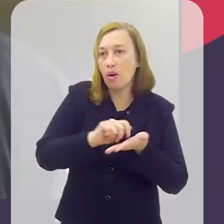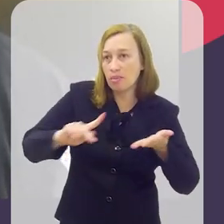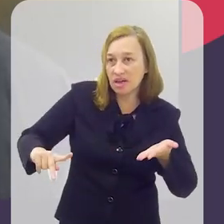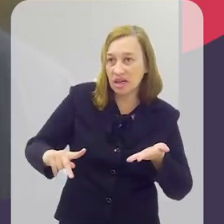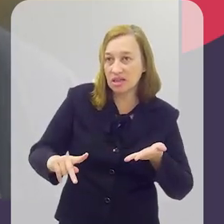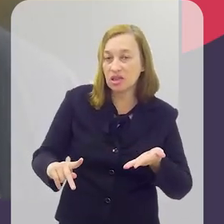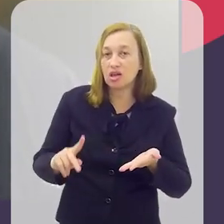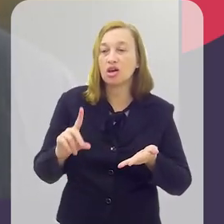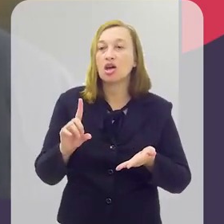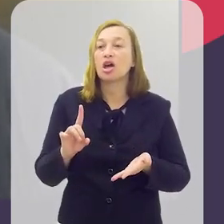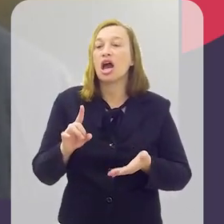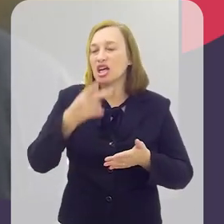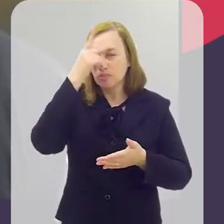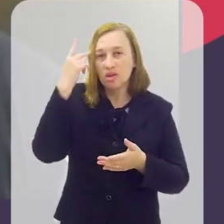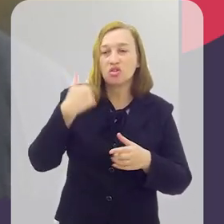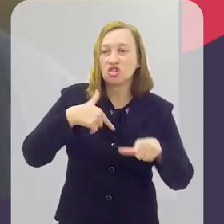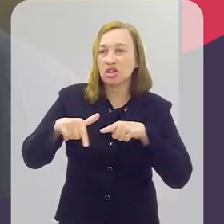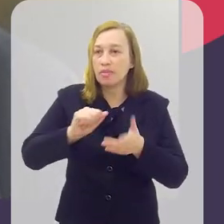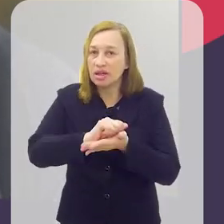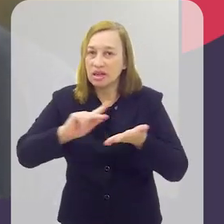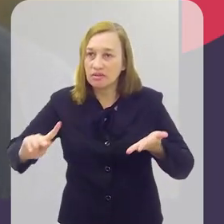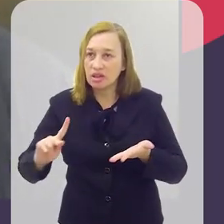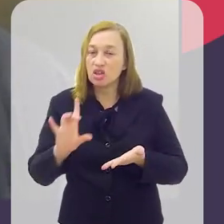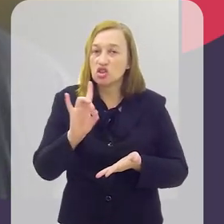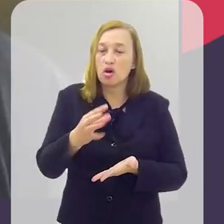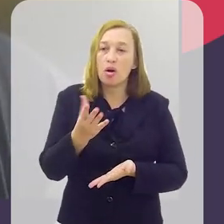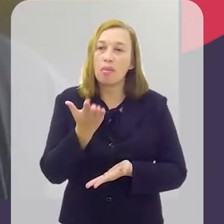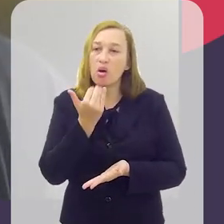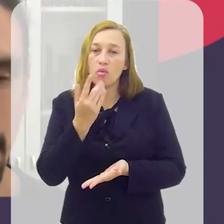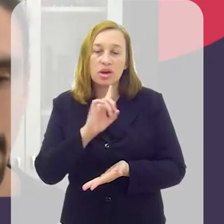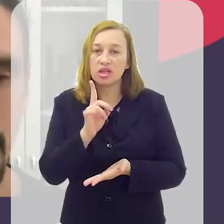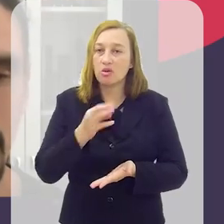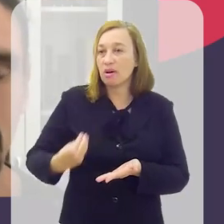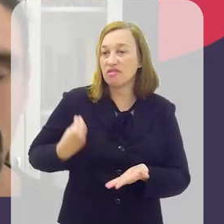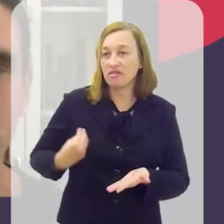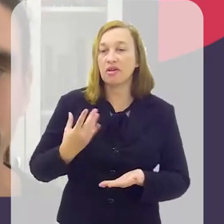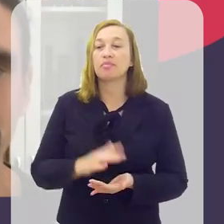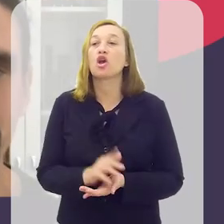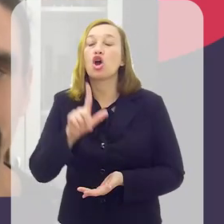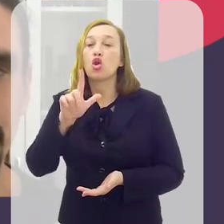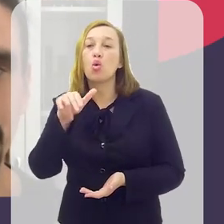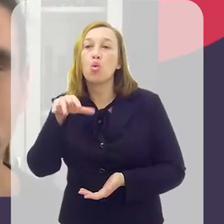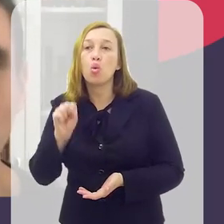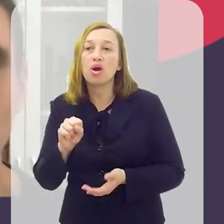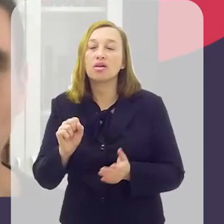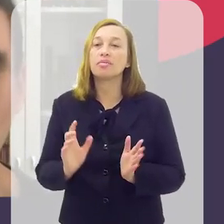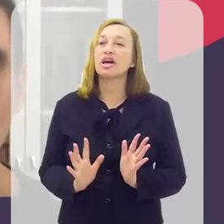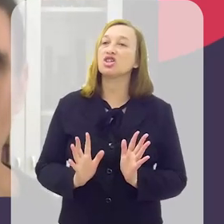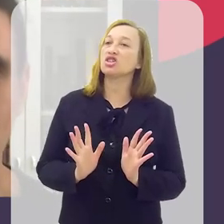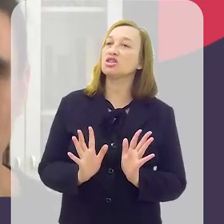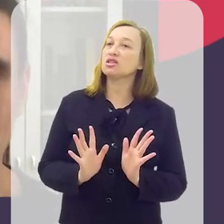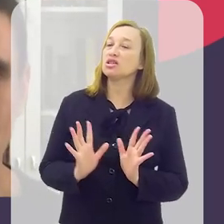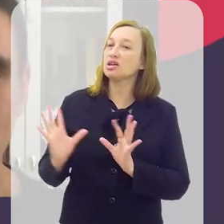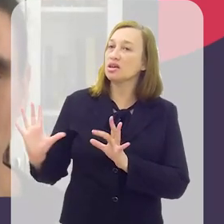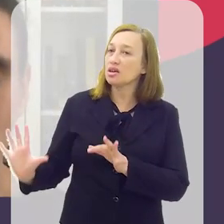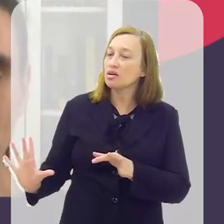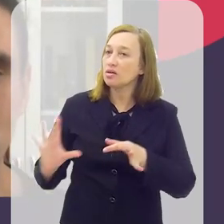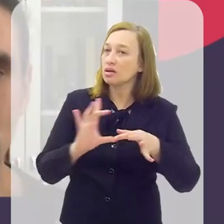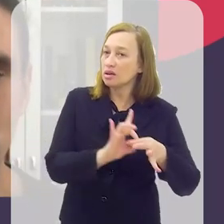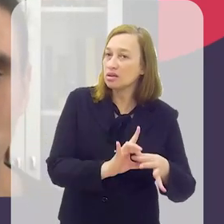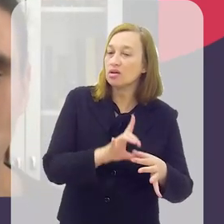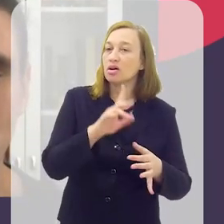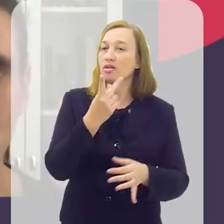aplicativo, ele trabalha para sobreviver, não para viver, não vale a pena. Lucas, para a gente complementar essas